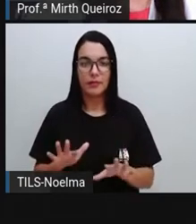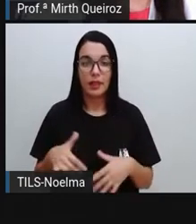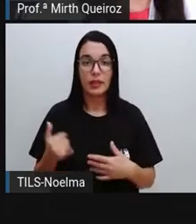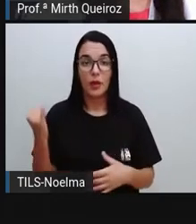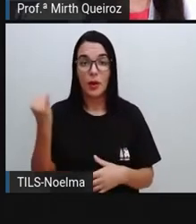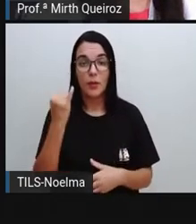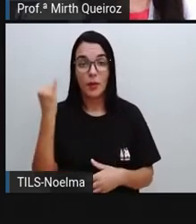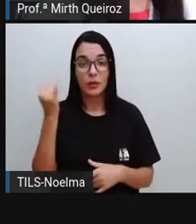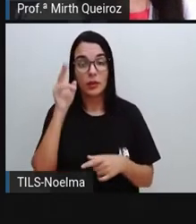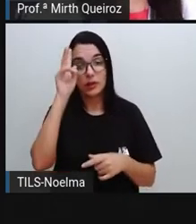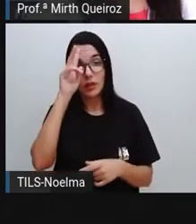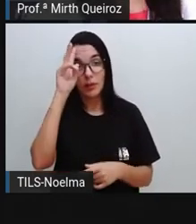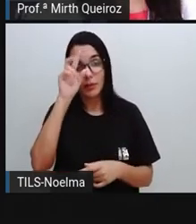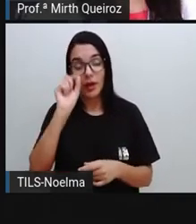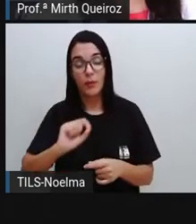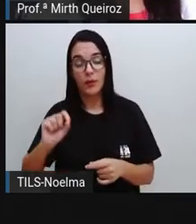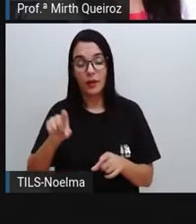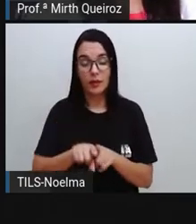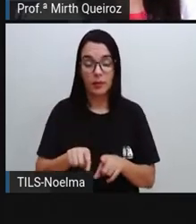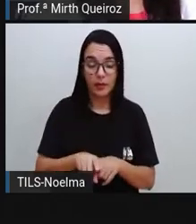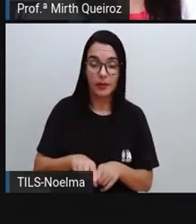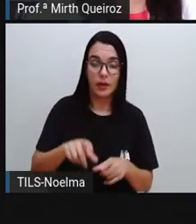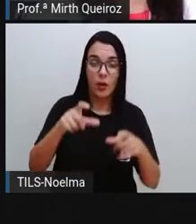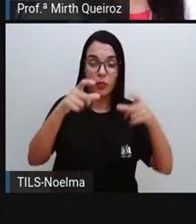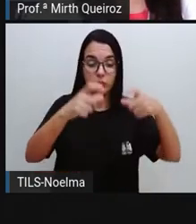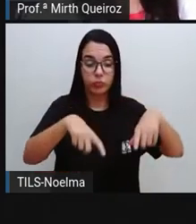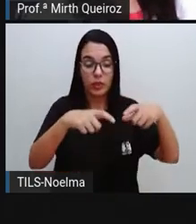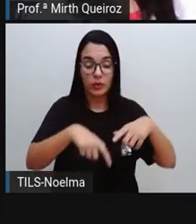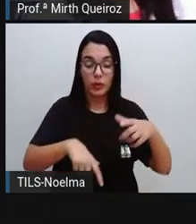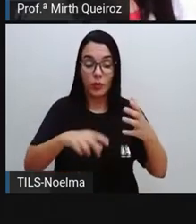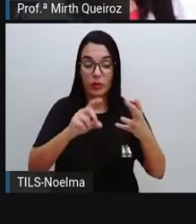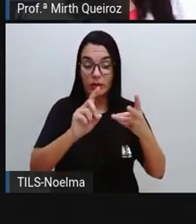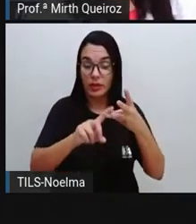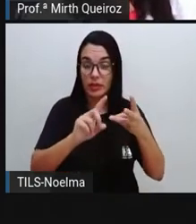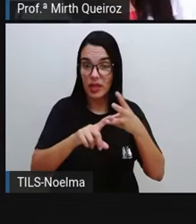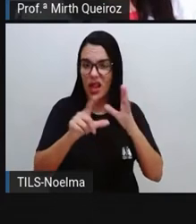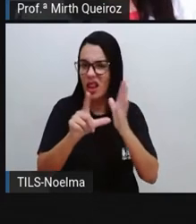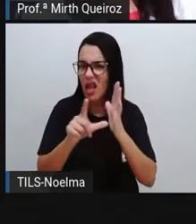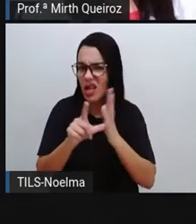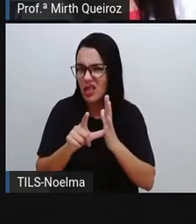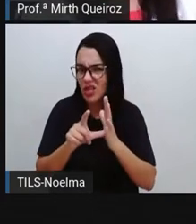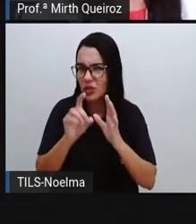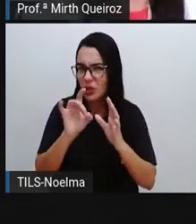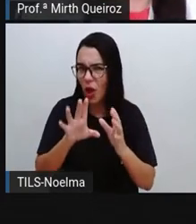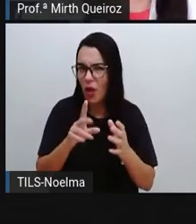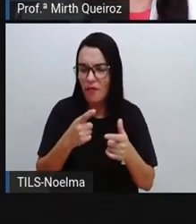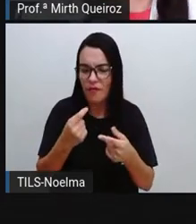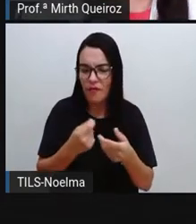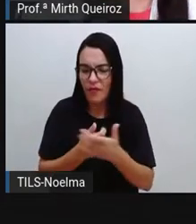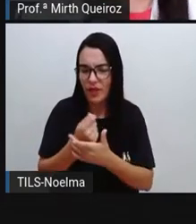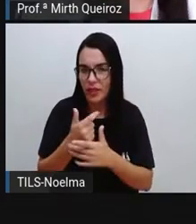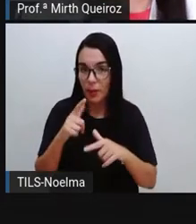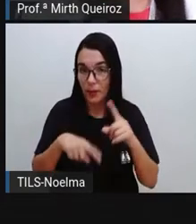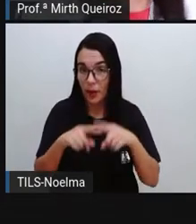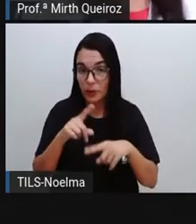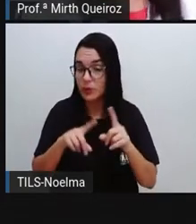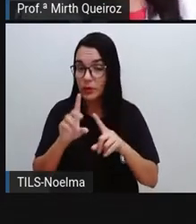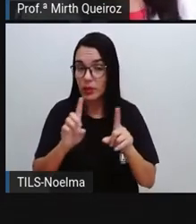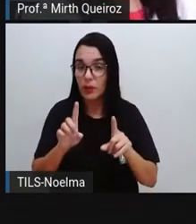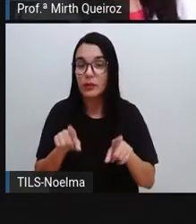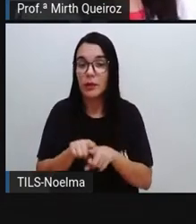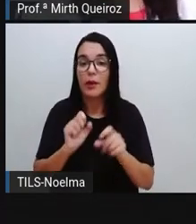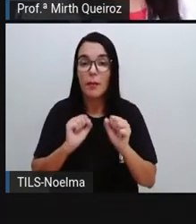importante a gente lembrar que o setor terciário não é somente comercialização de produtos. Mas também envolve aí a